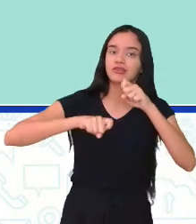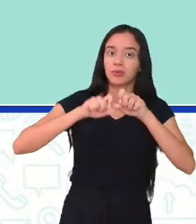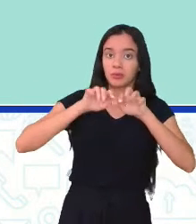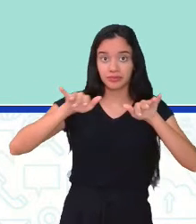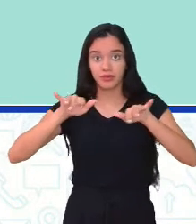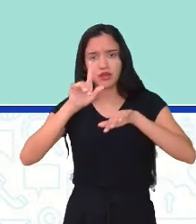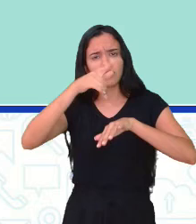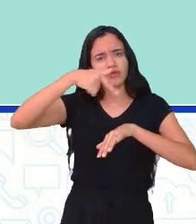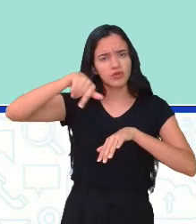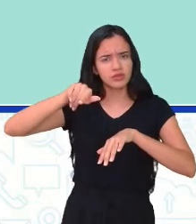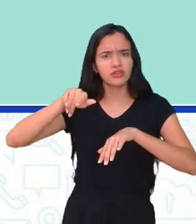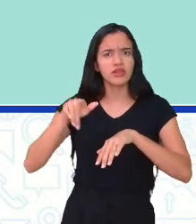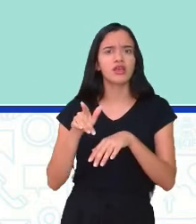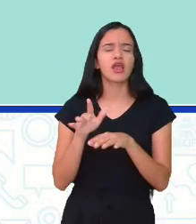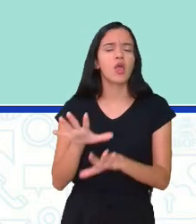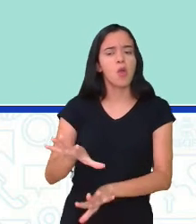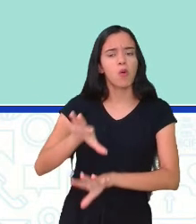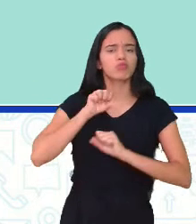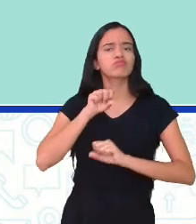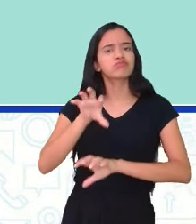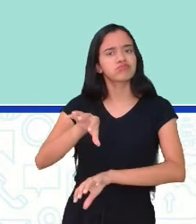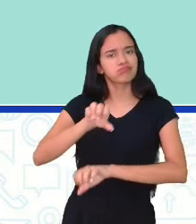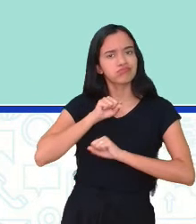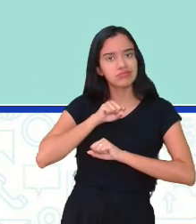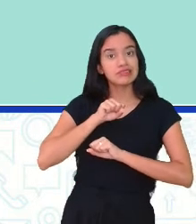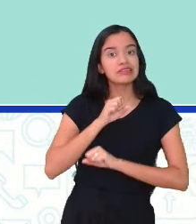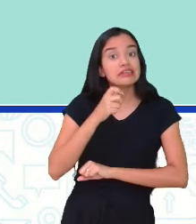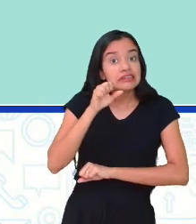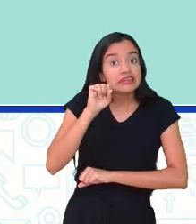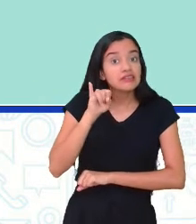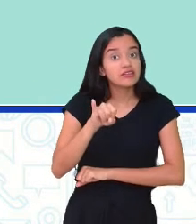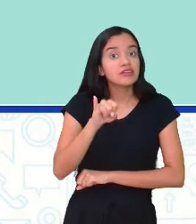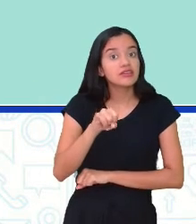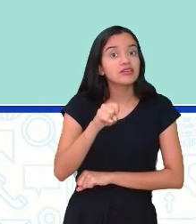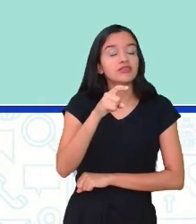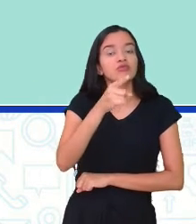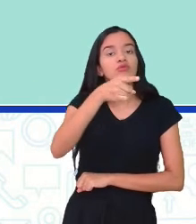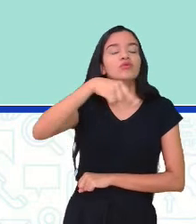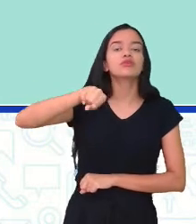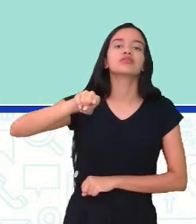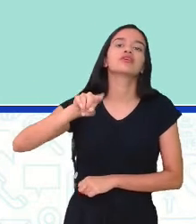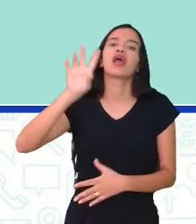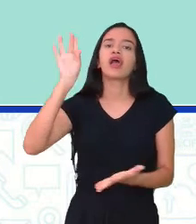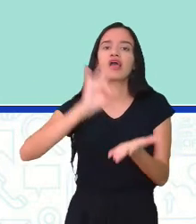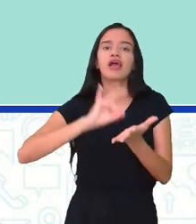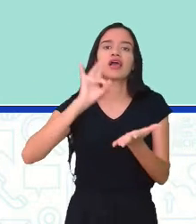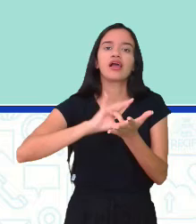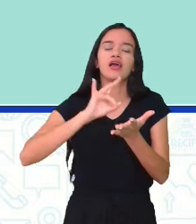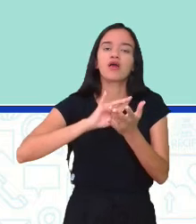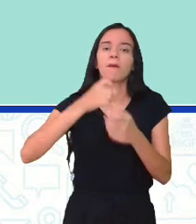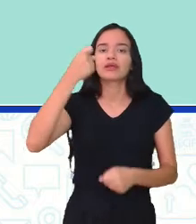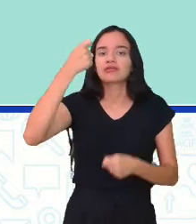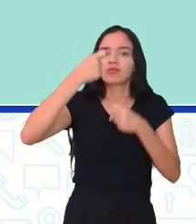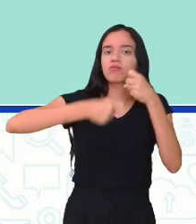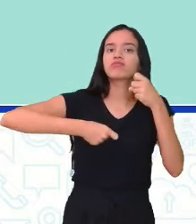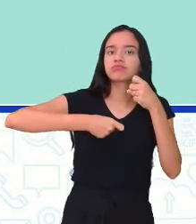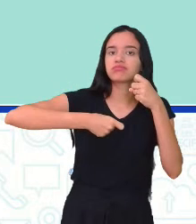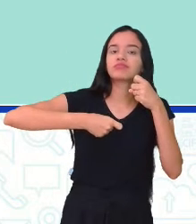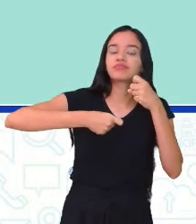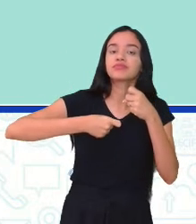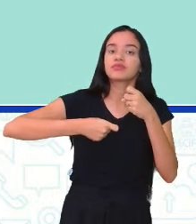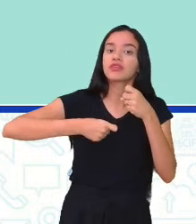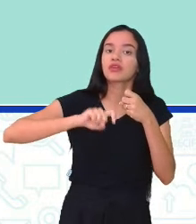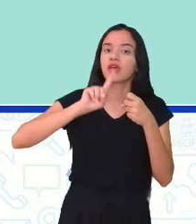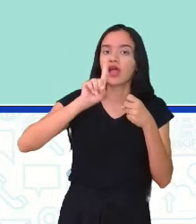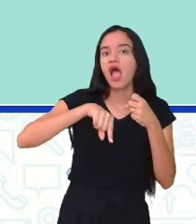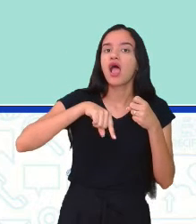Então, você é contaminado se você realizar realmente o ato sexual, né? Uma